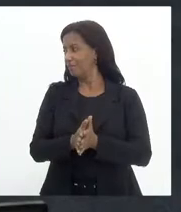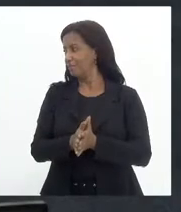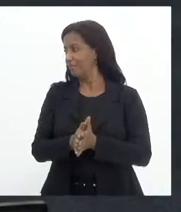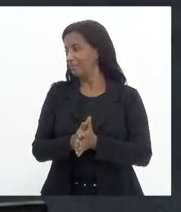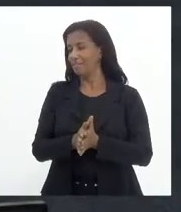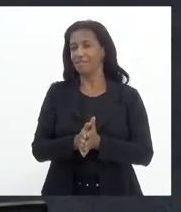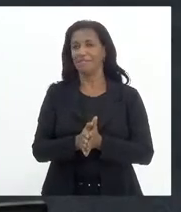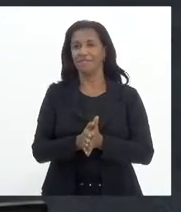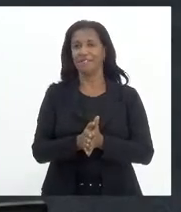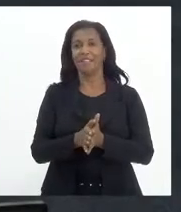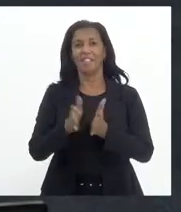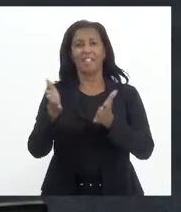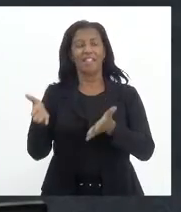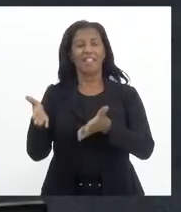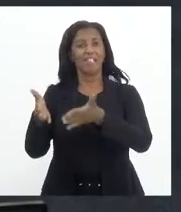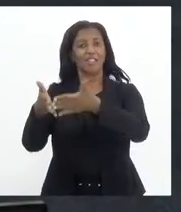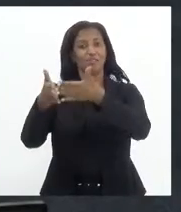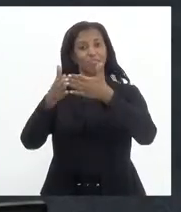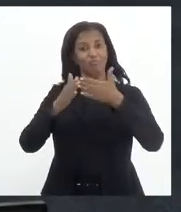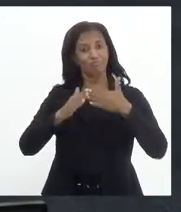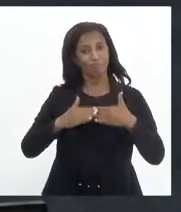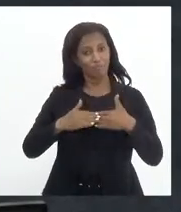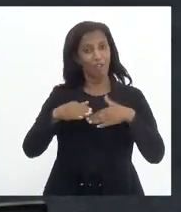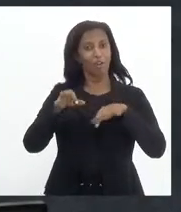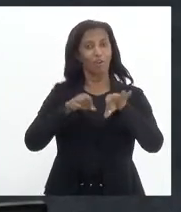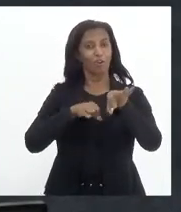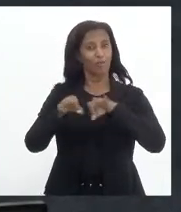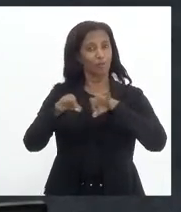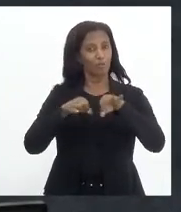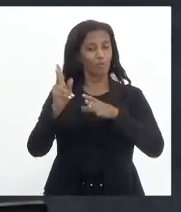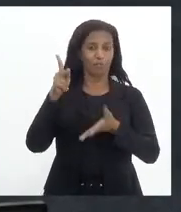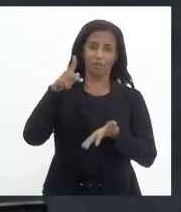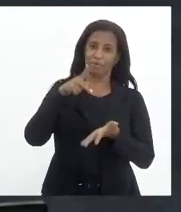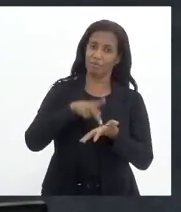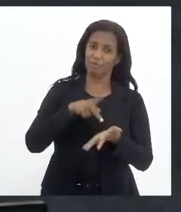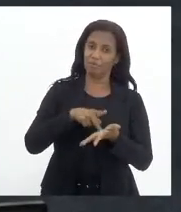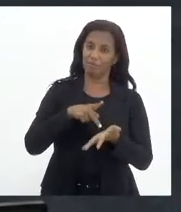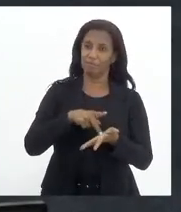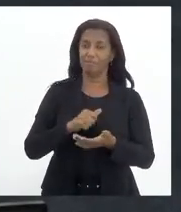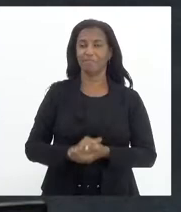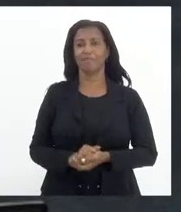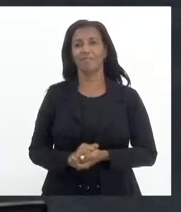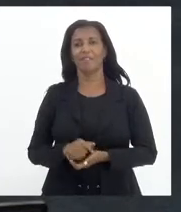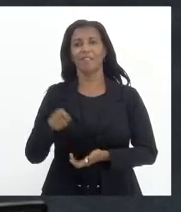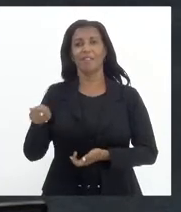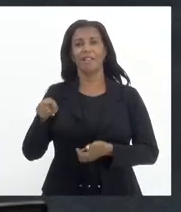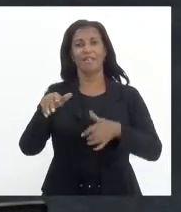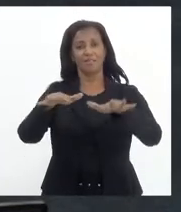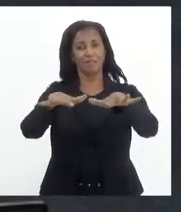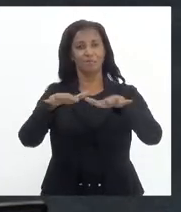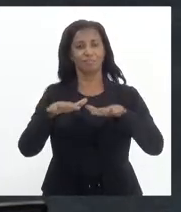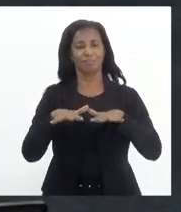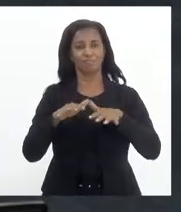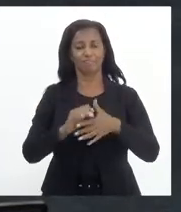ele amputou, do projeto original, essas audiências.